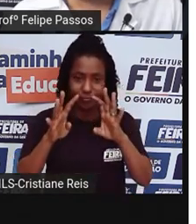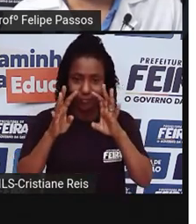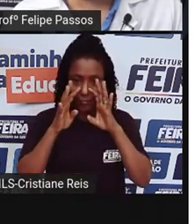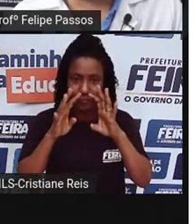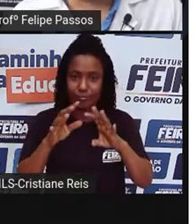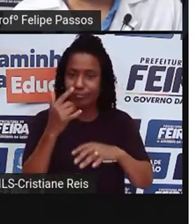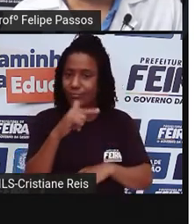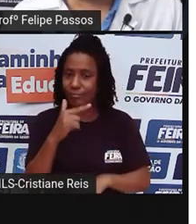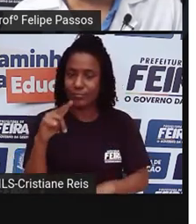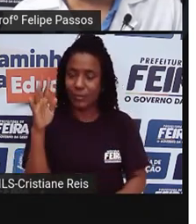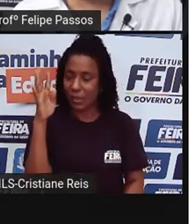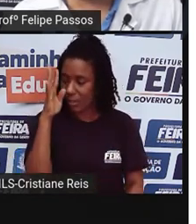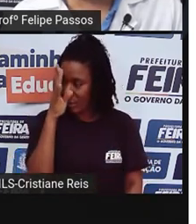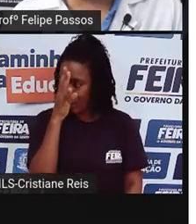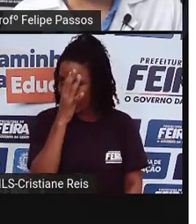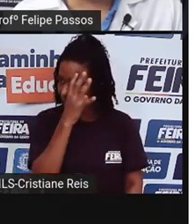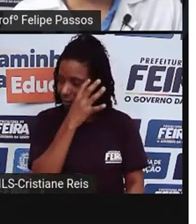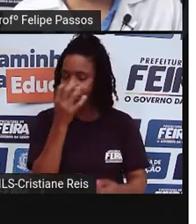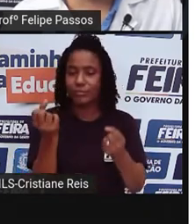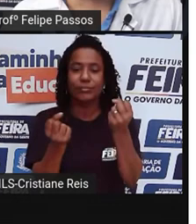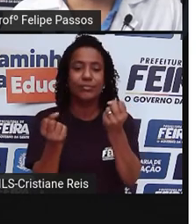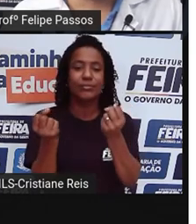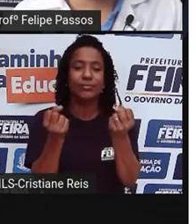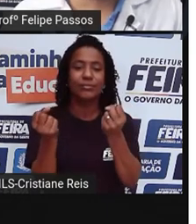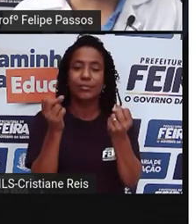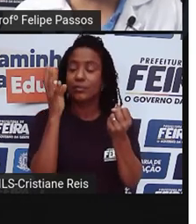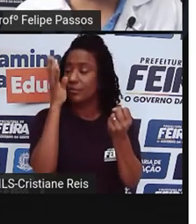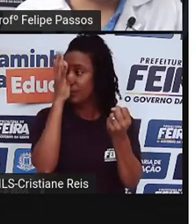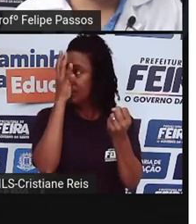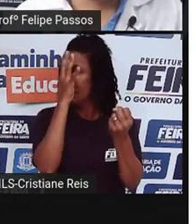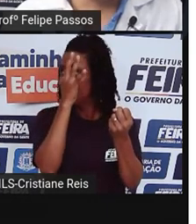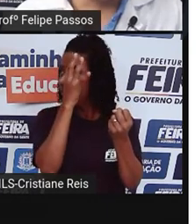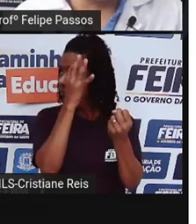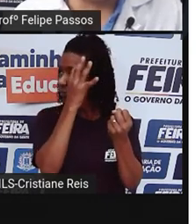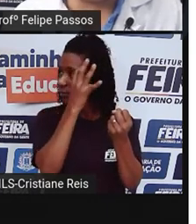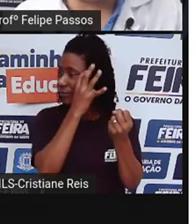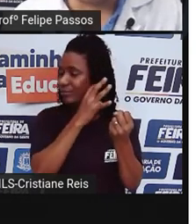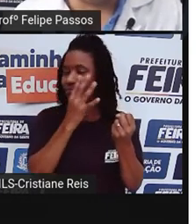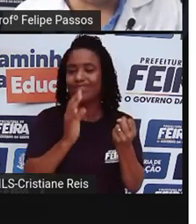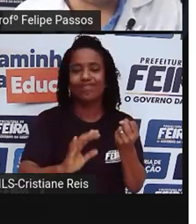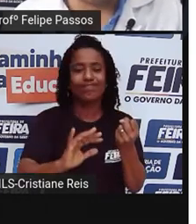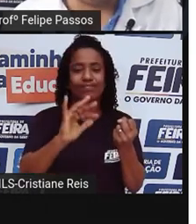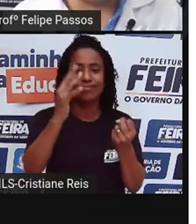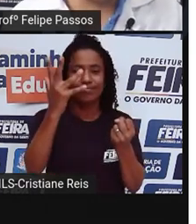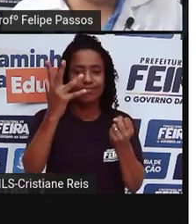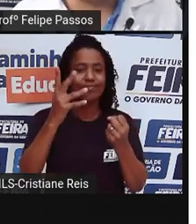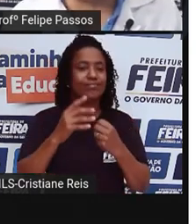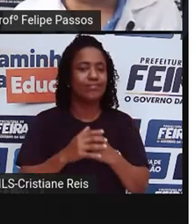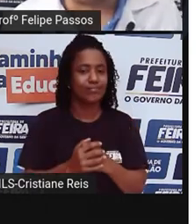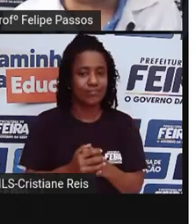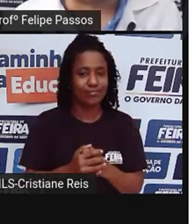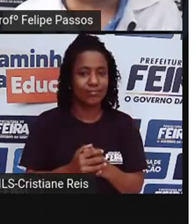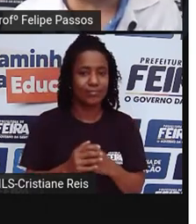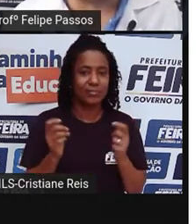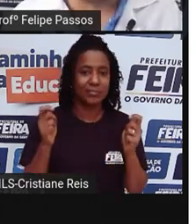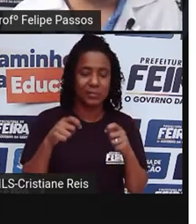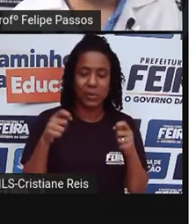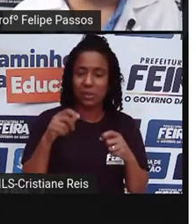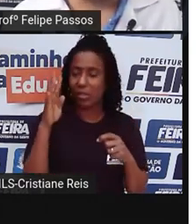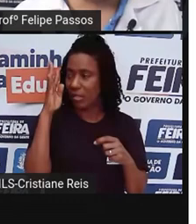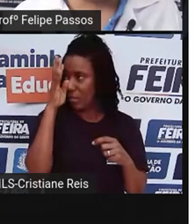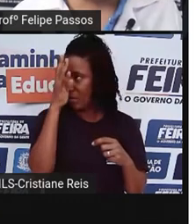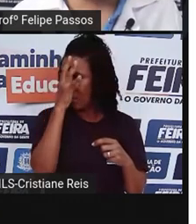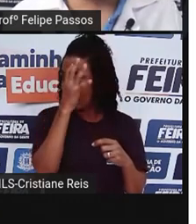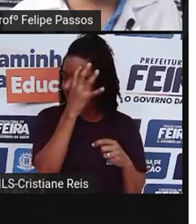às vezes o motorista está ali no trânsito, ele está dirigindo, só que ele se distrai com outras coisas. Outras coisas tiram a atenção dele